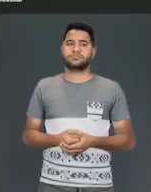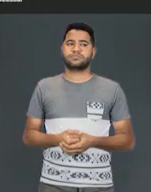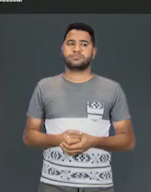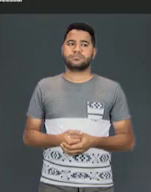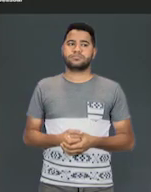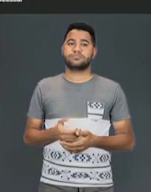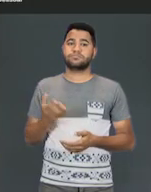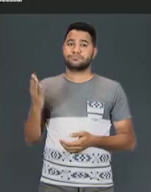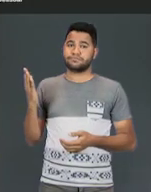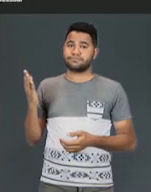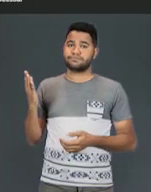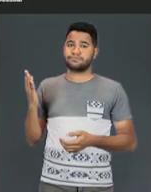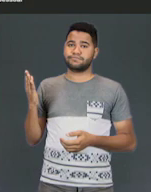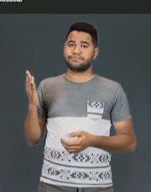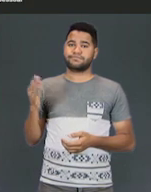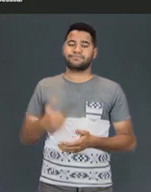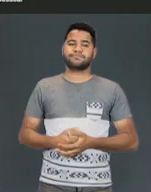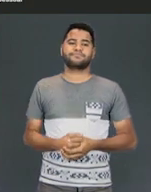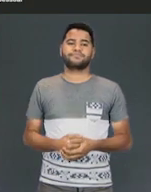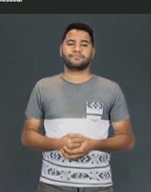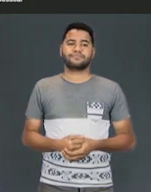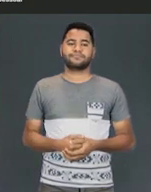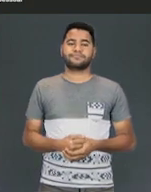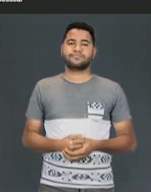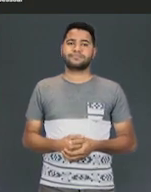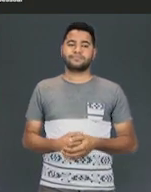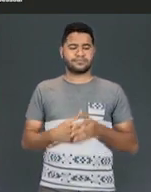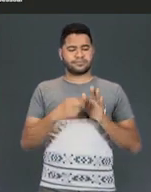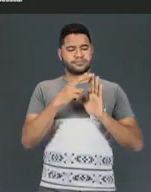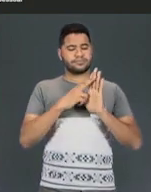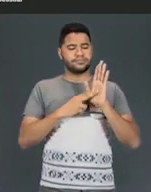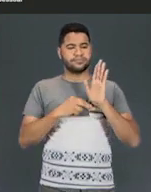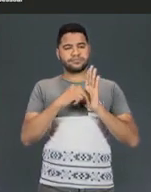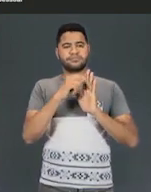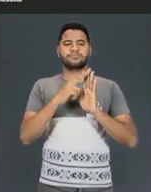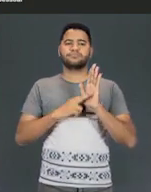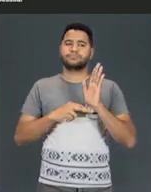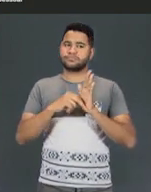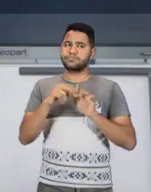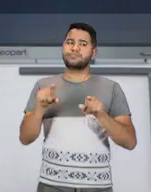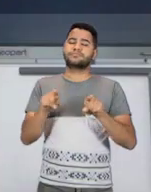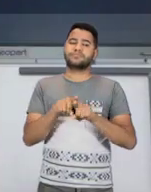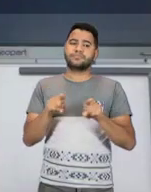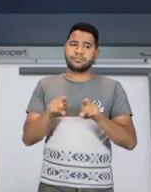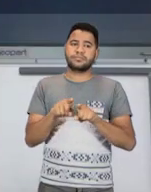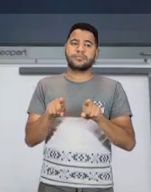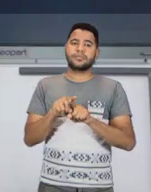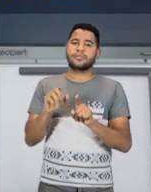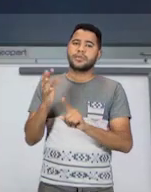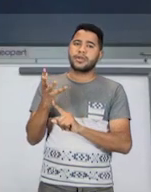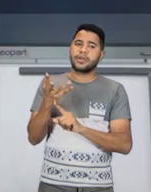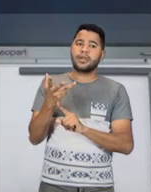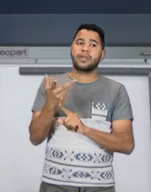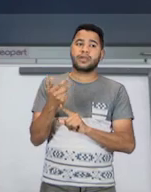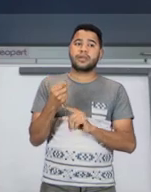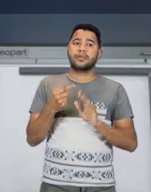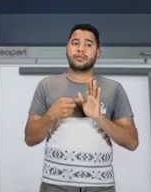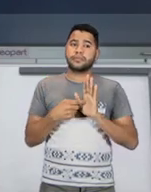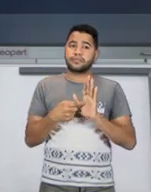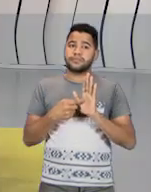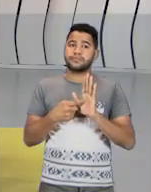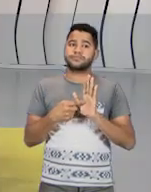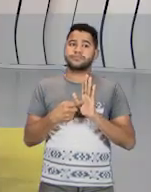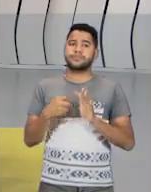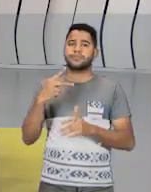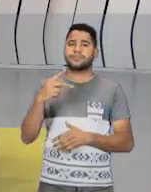Painting. Look at this painting. Então, a pintura também é uma forma de arte, que inclusive vai aparecer muito